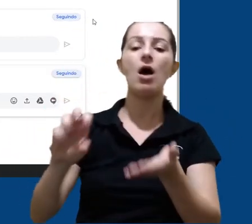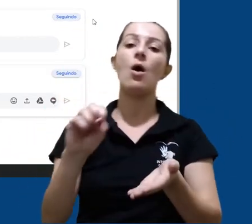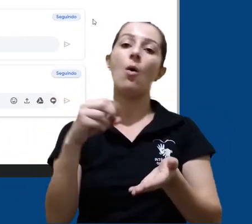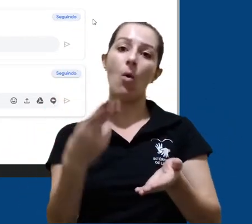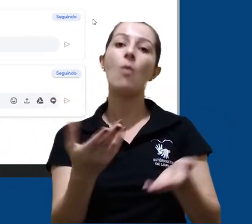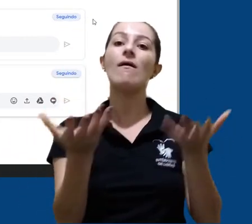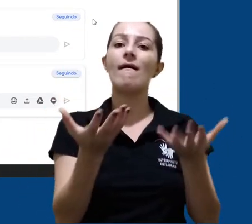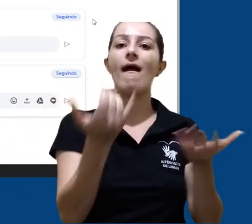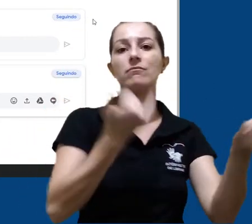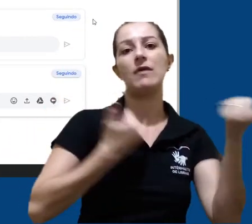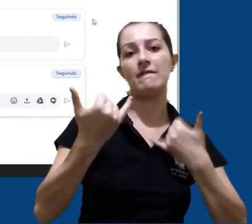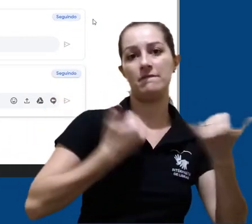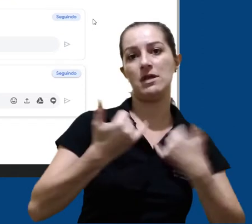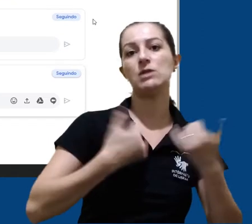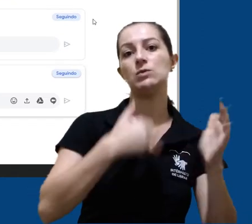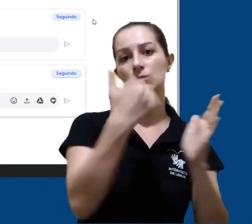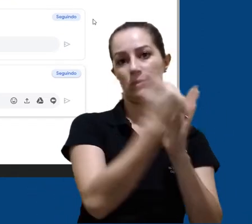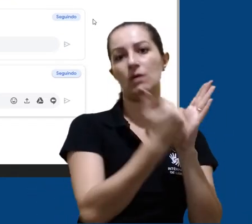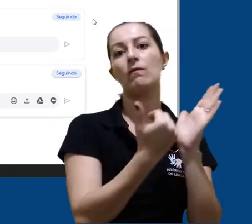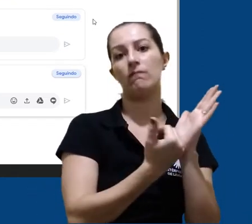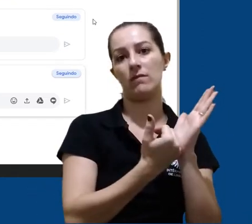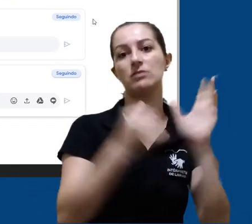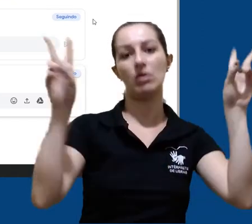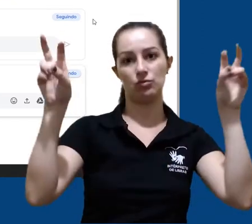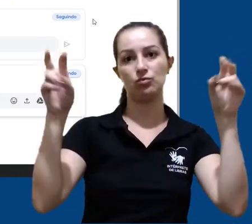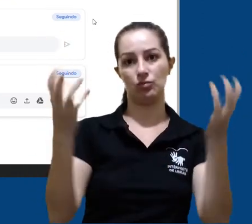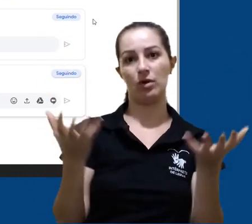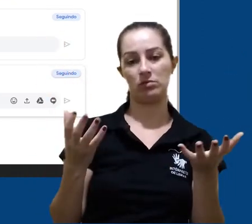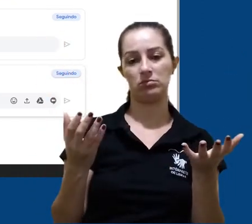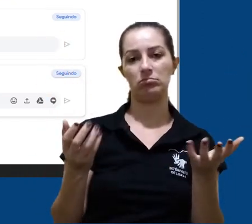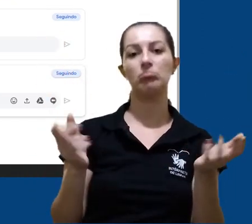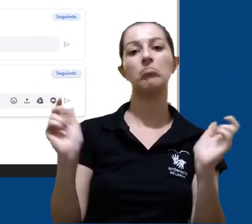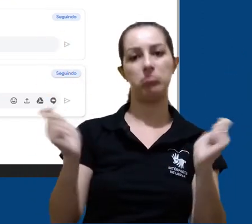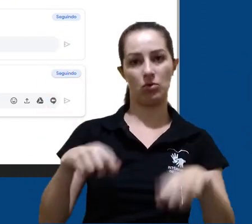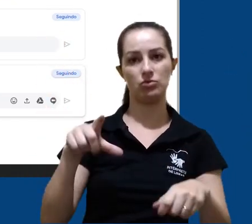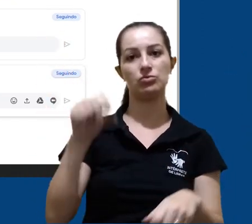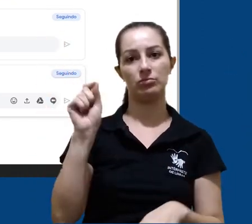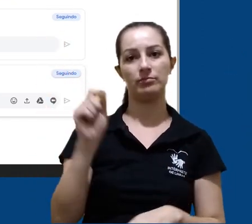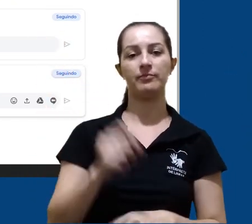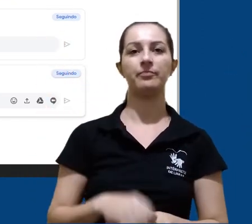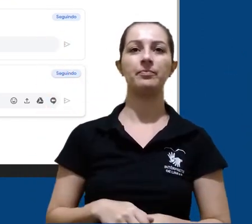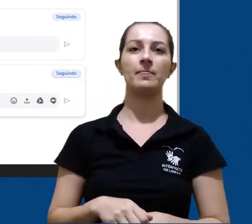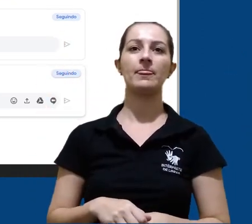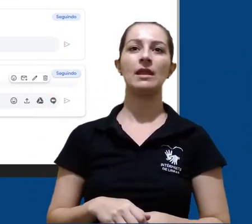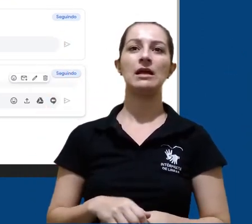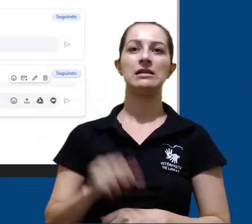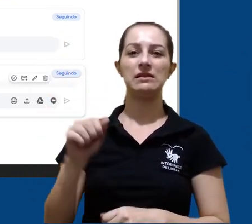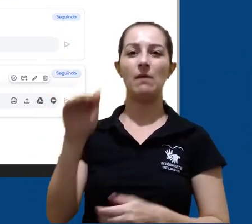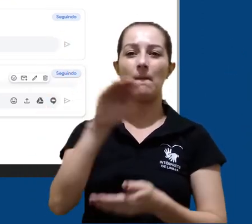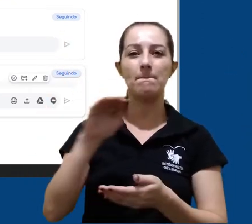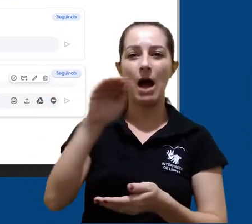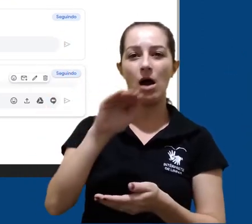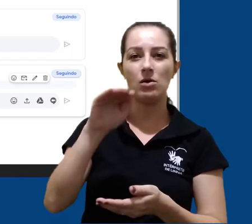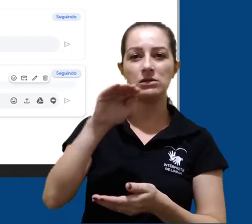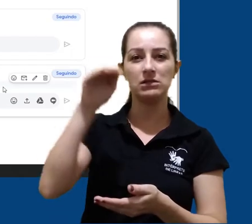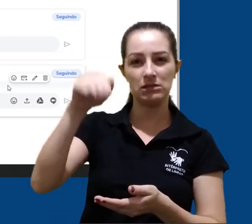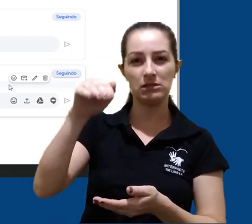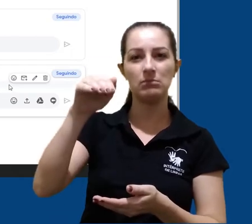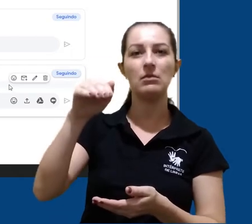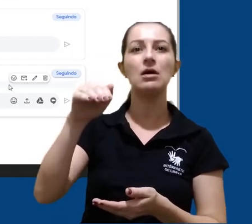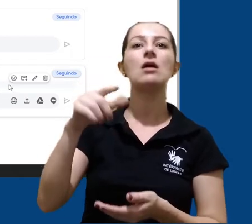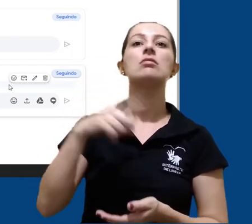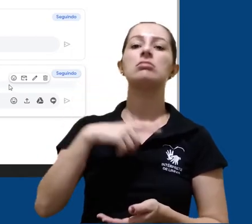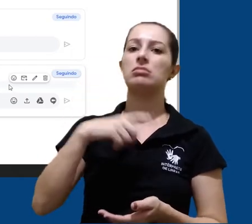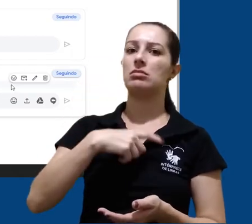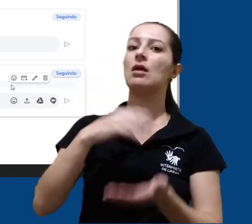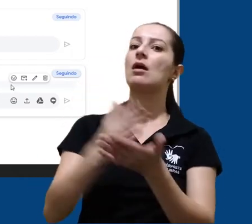receber ou não as notificações de acordo com o assunto. Deixando o mouse sobre alguma mensagem que foi enviada em uma